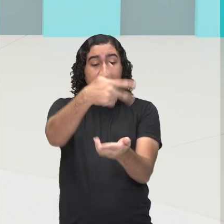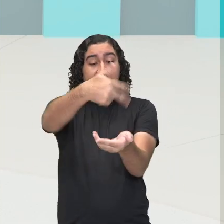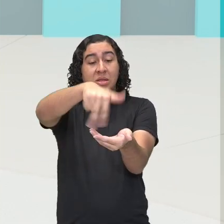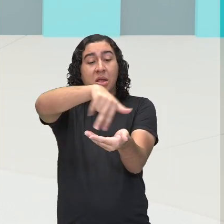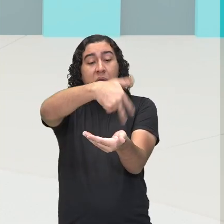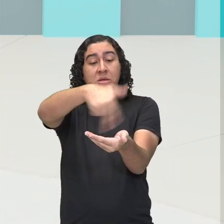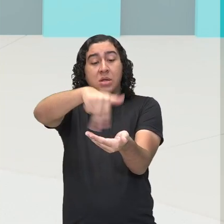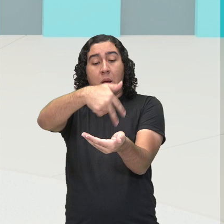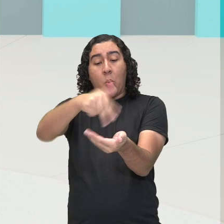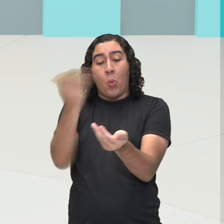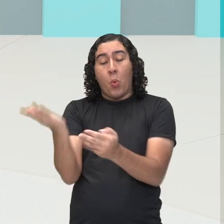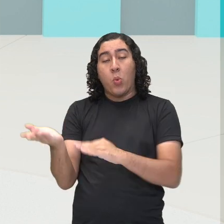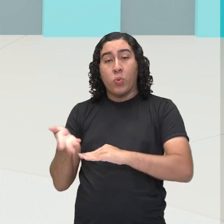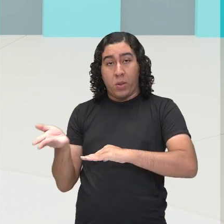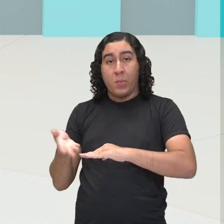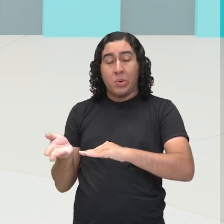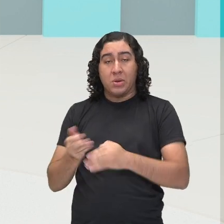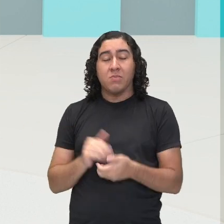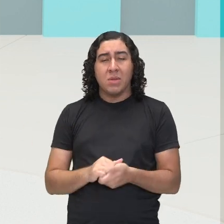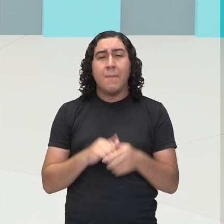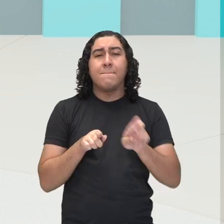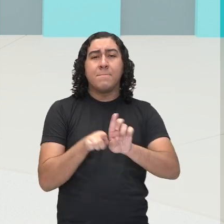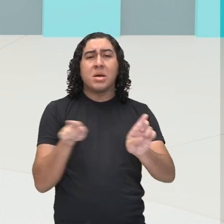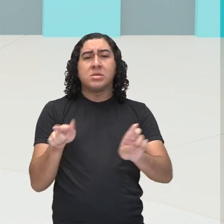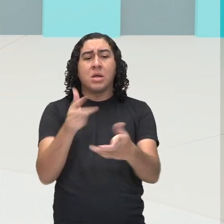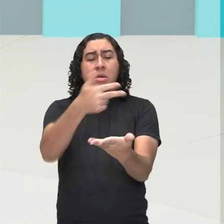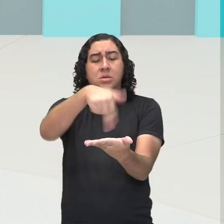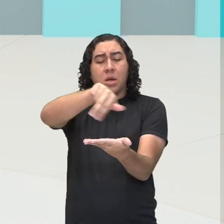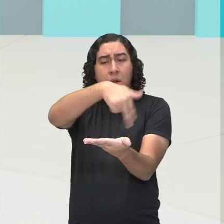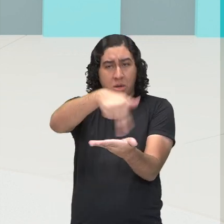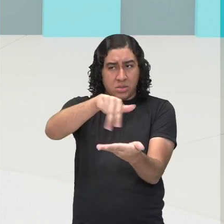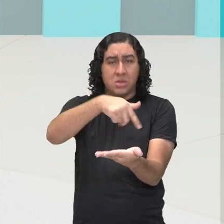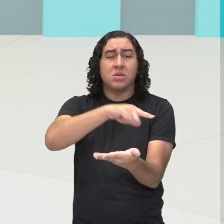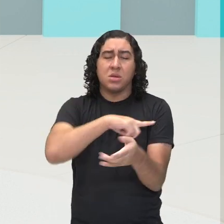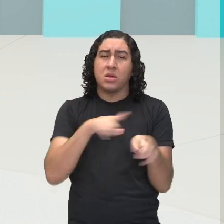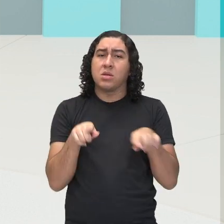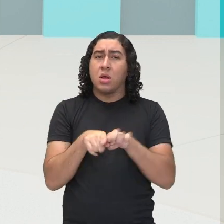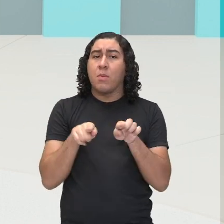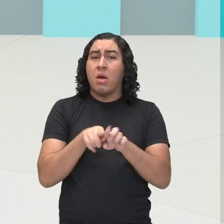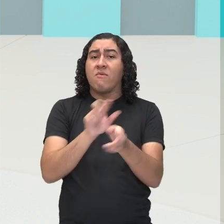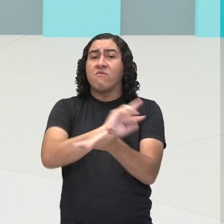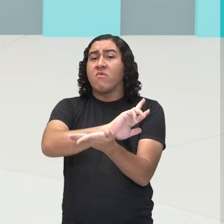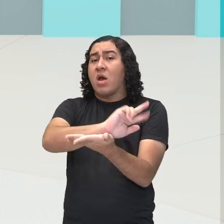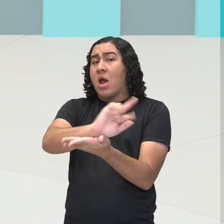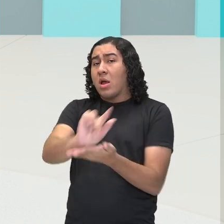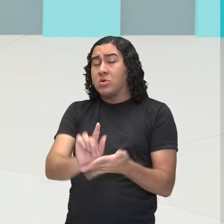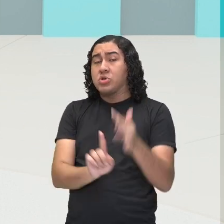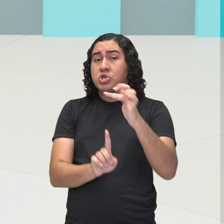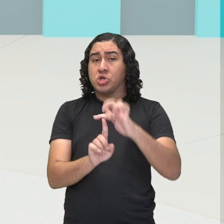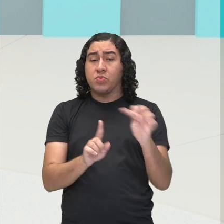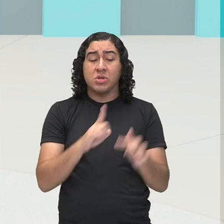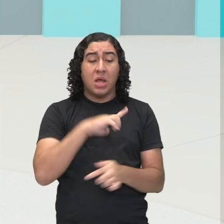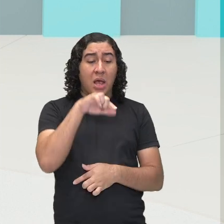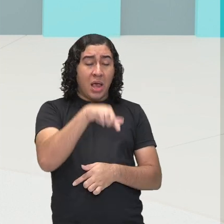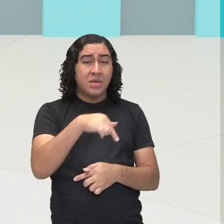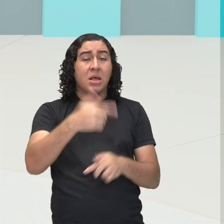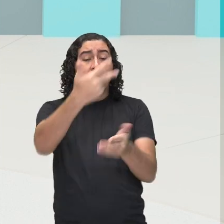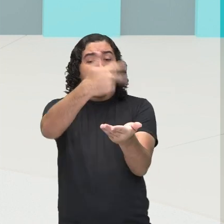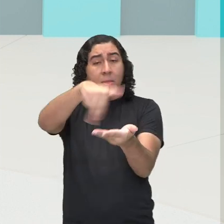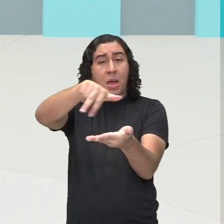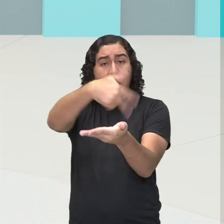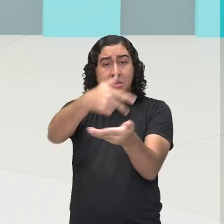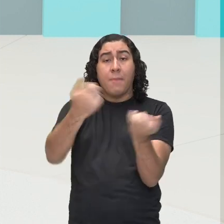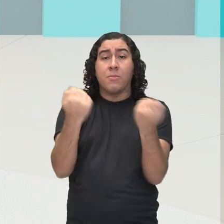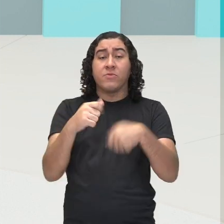contemporânea. Mas a dança também, existe diferente estilo. Existe essa dança espetáculo, que pode ser